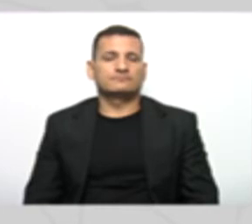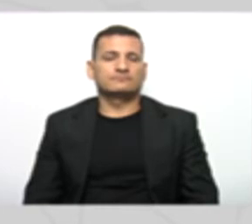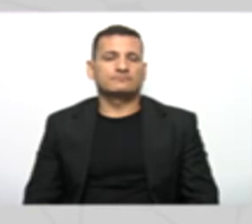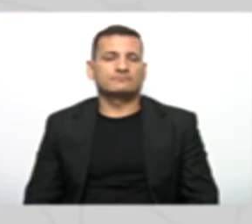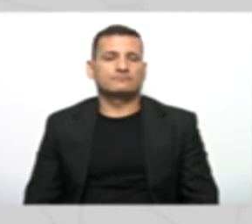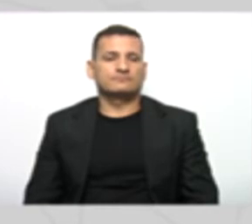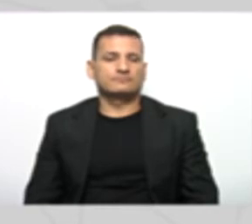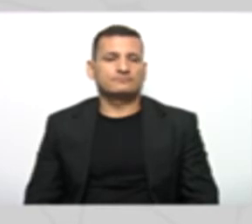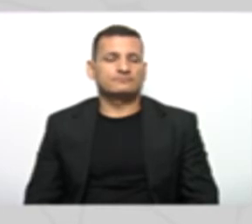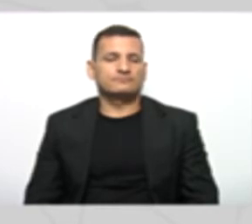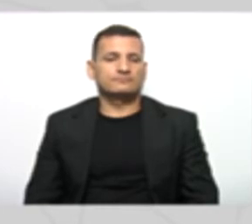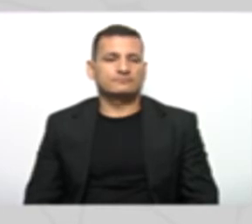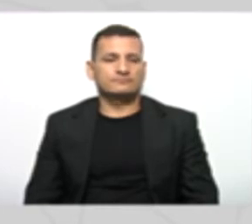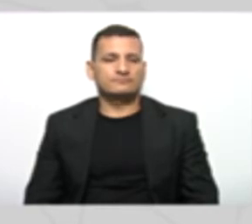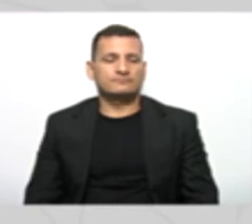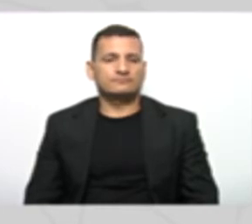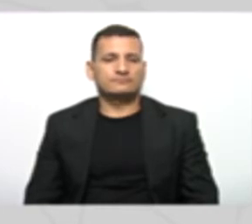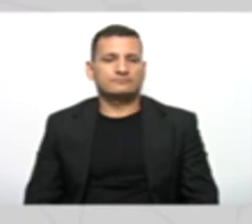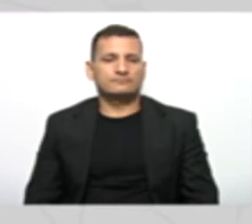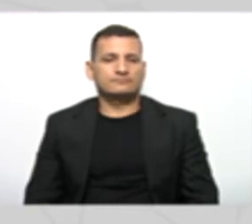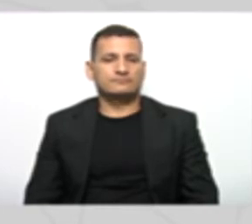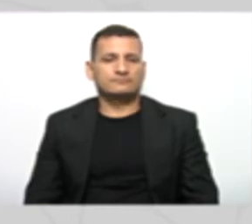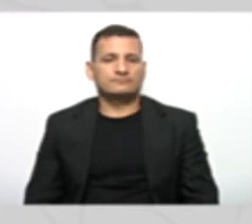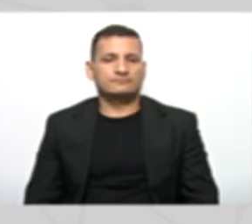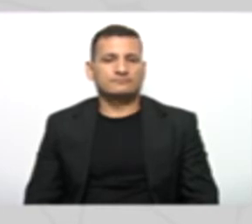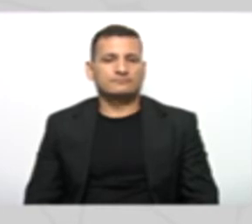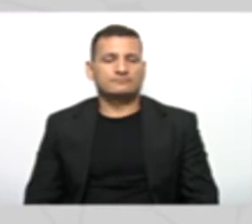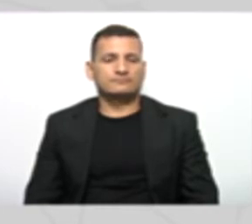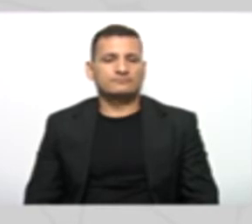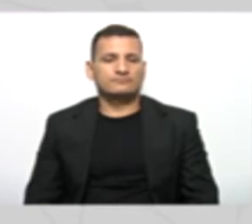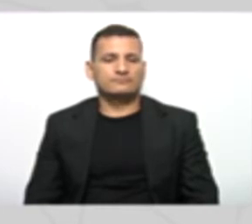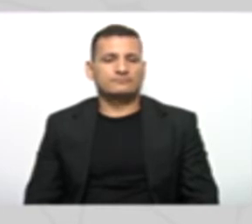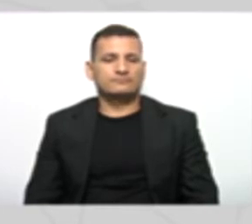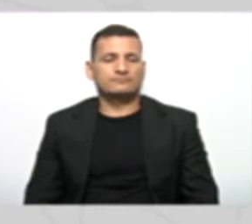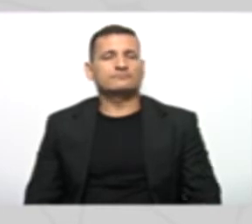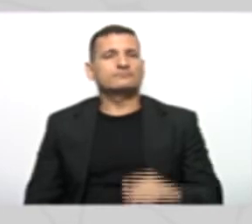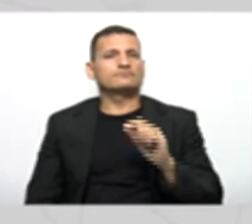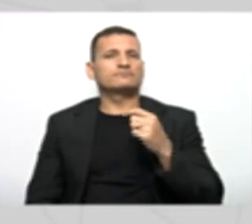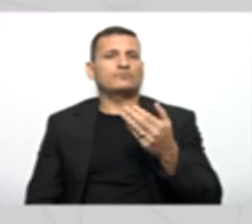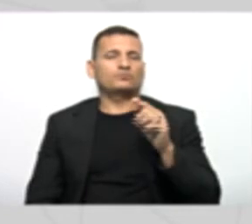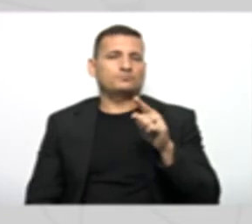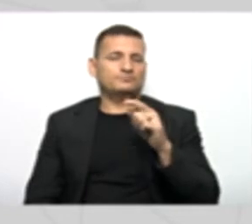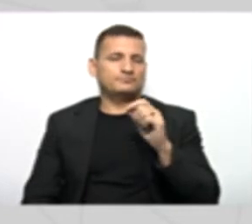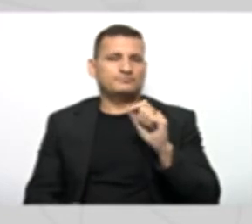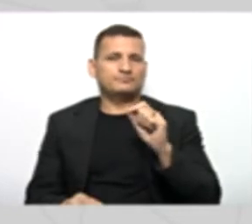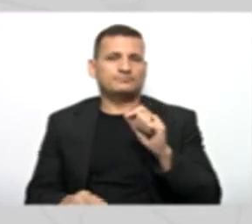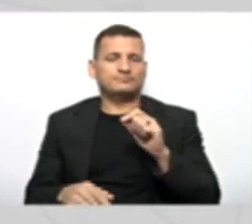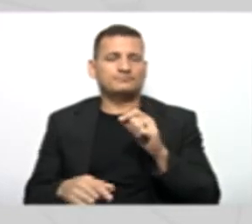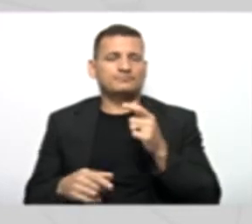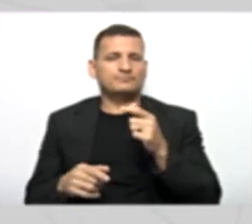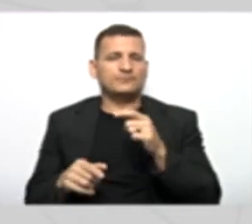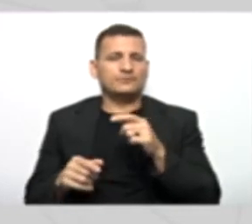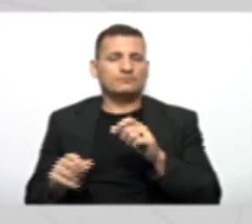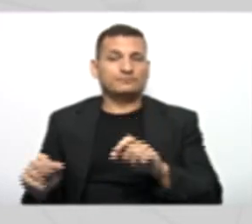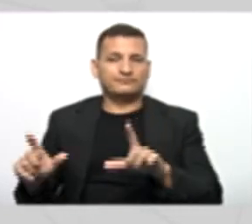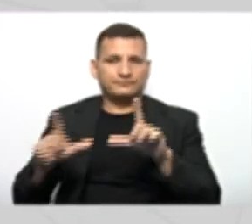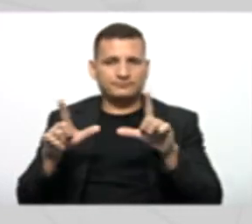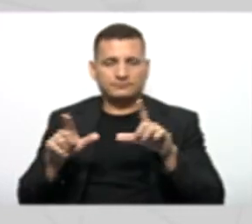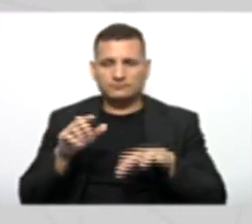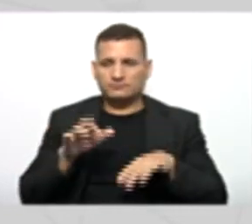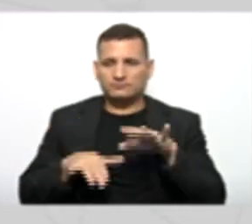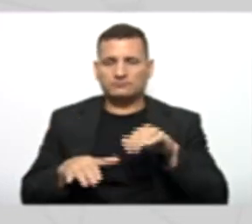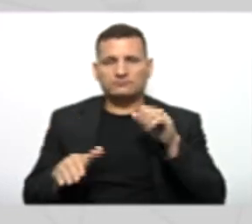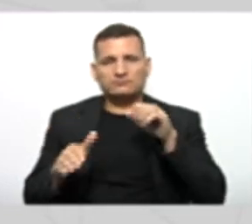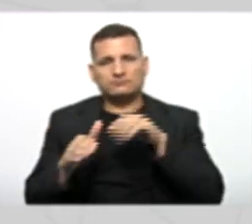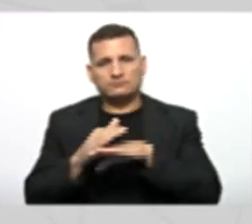Então a primeira coisa Que você vai fazer Você vai pedir para o usuário Digitar as informações Referentes Da pessoa física Vamos